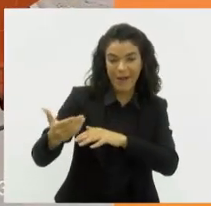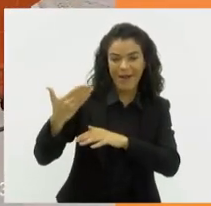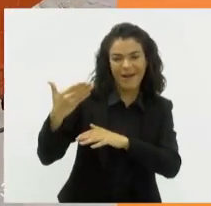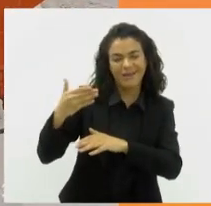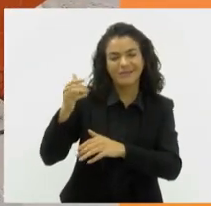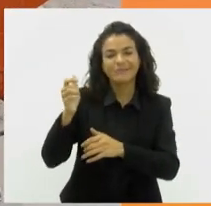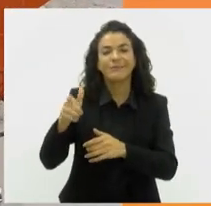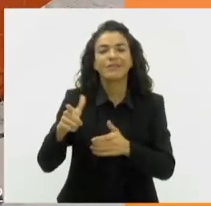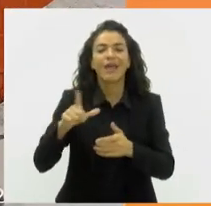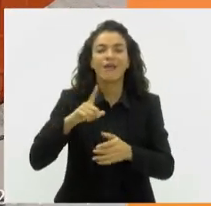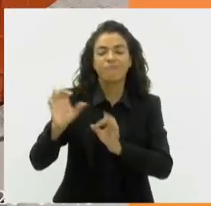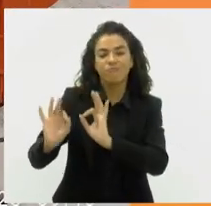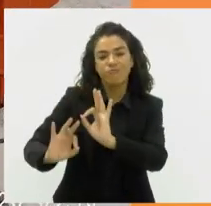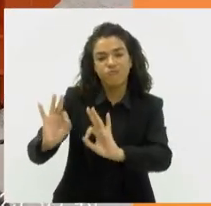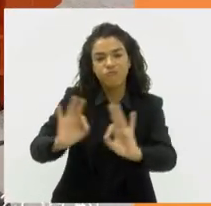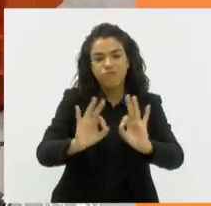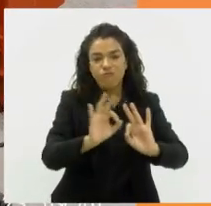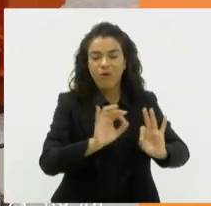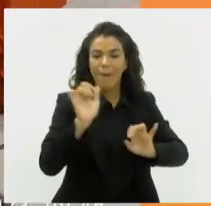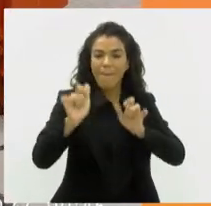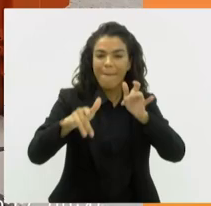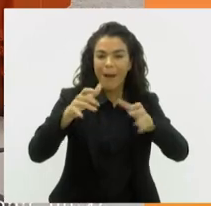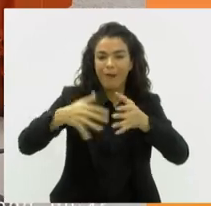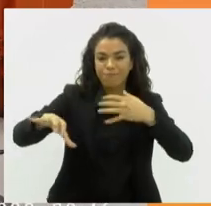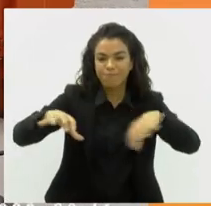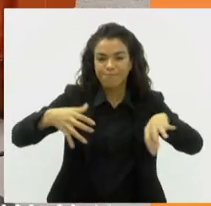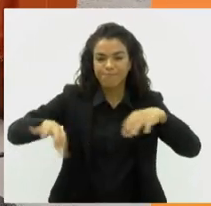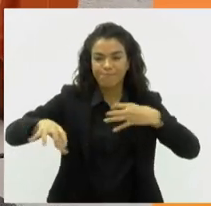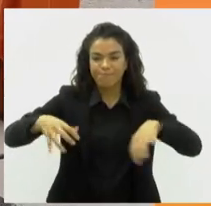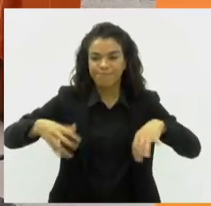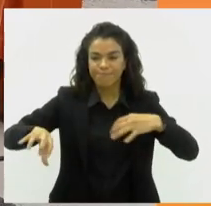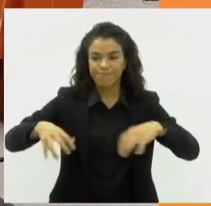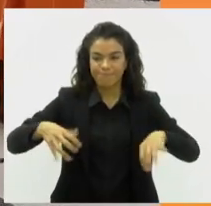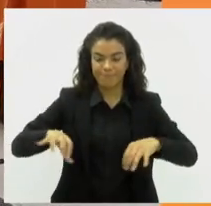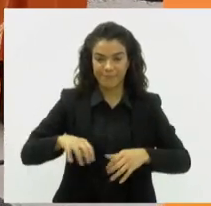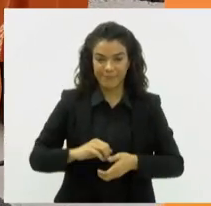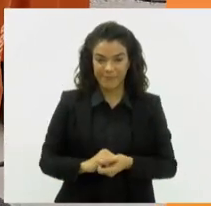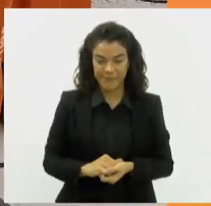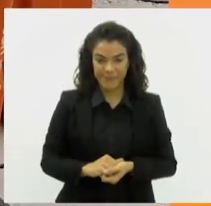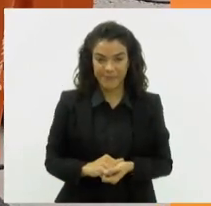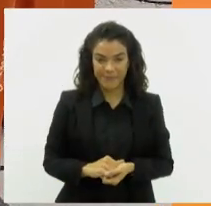contar com pontos ordenados de descarte e remoção feita por caminhões.